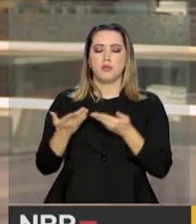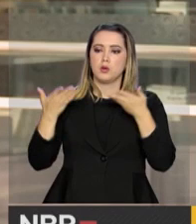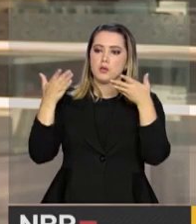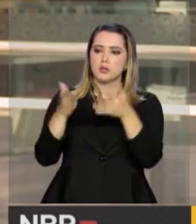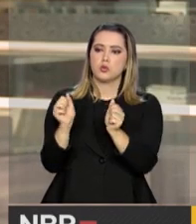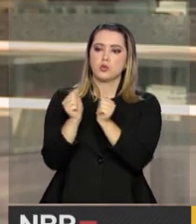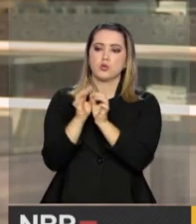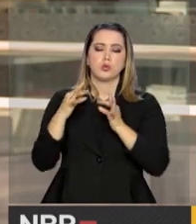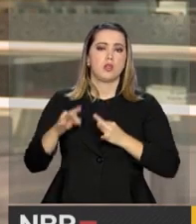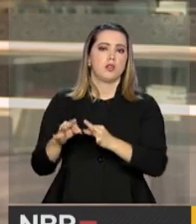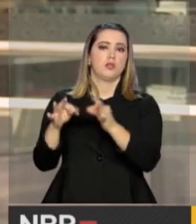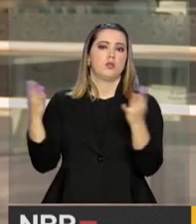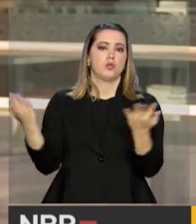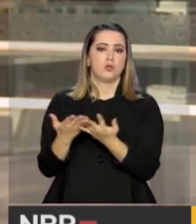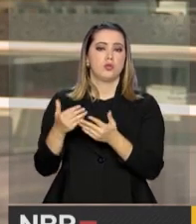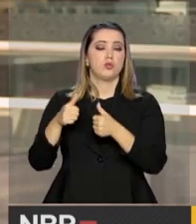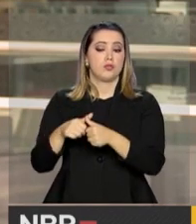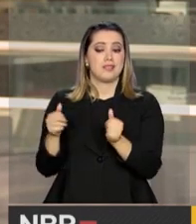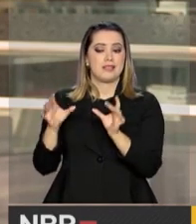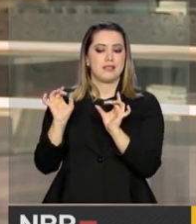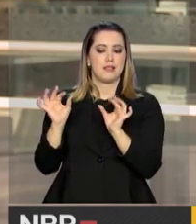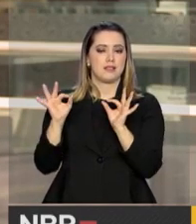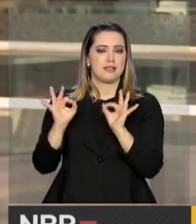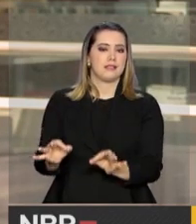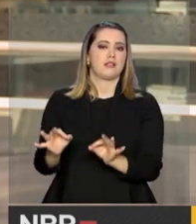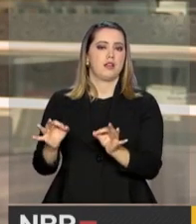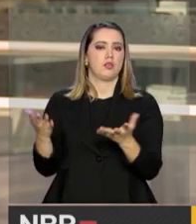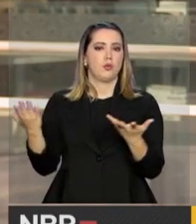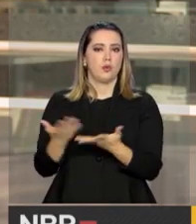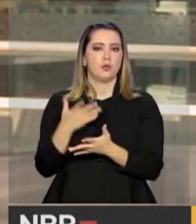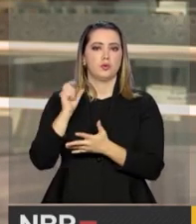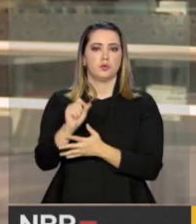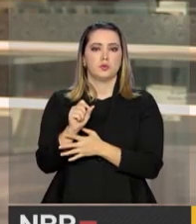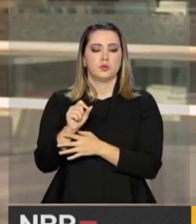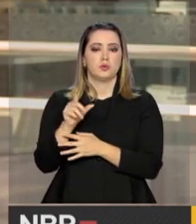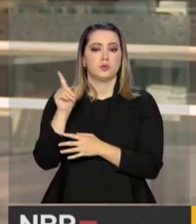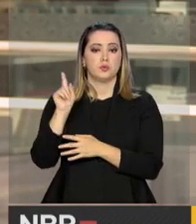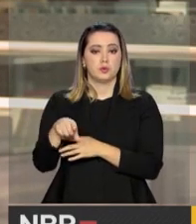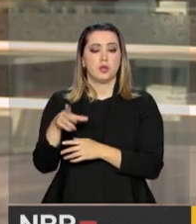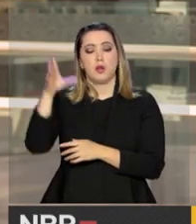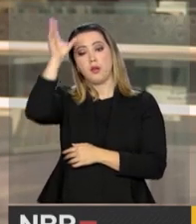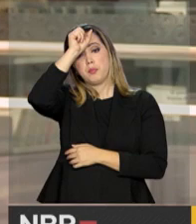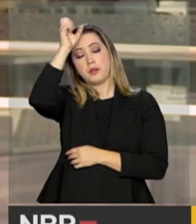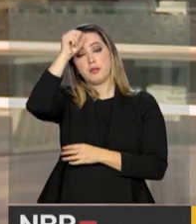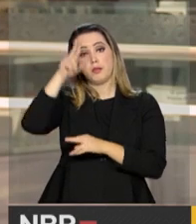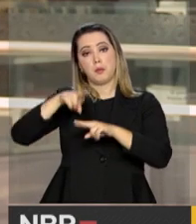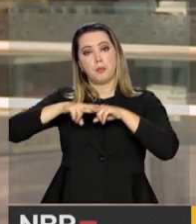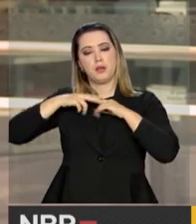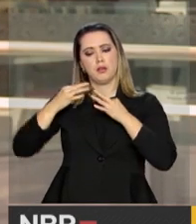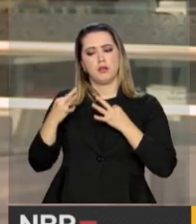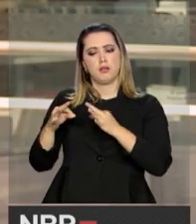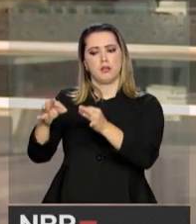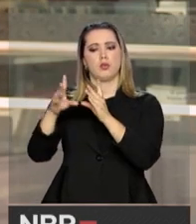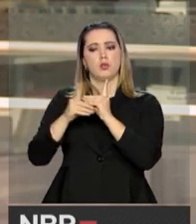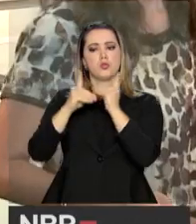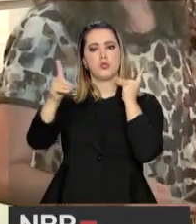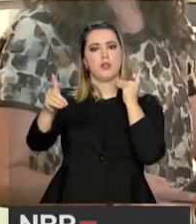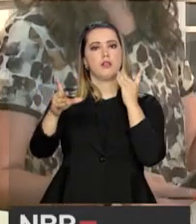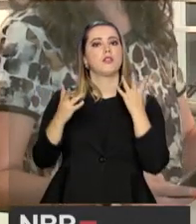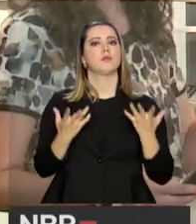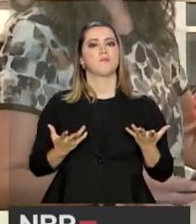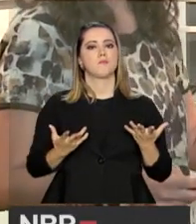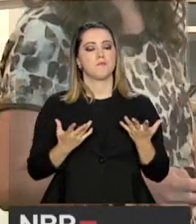com a tecnologia hoje, ela está apta, se assim nós podemos dizer, a aprender através da educação à distância.